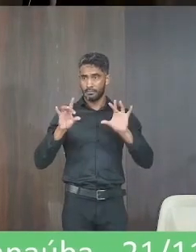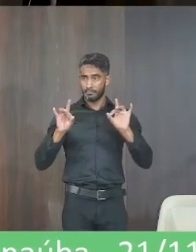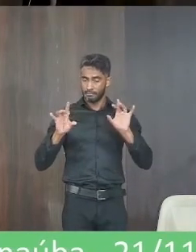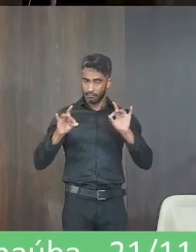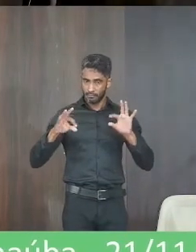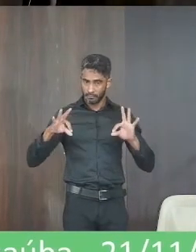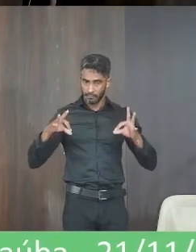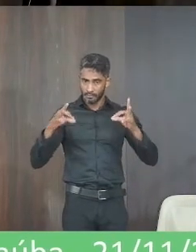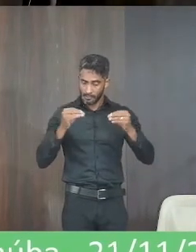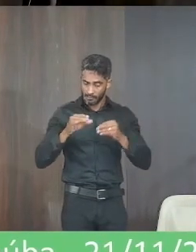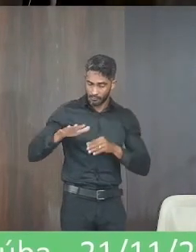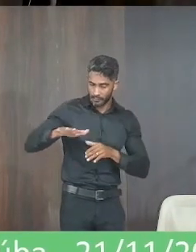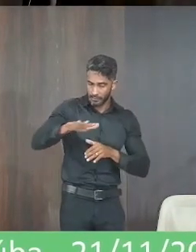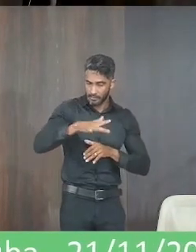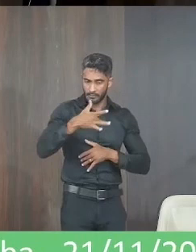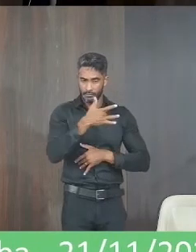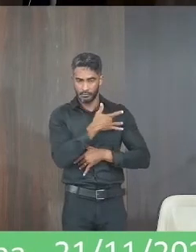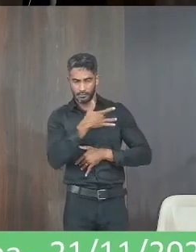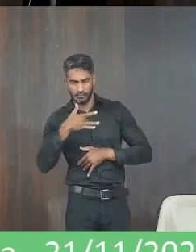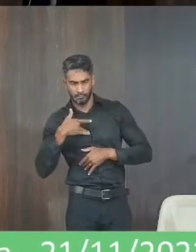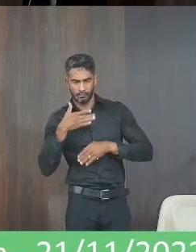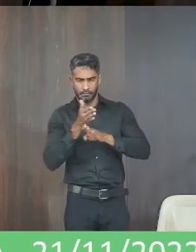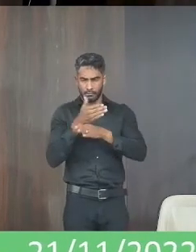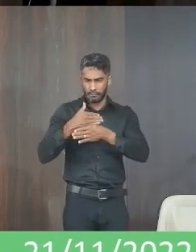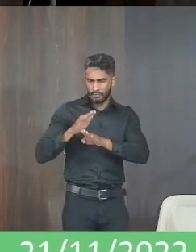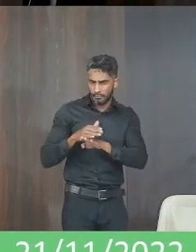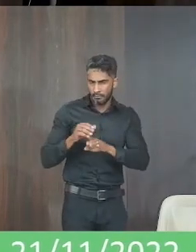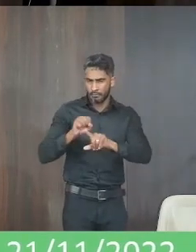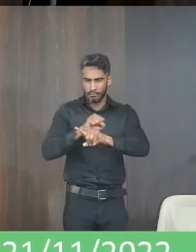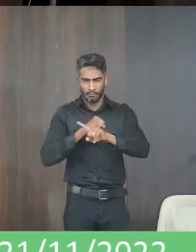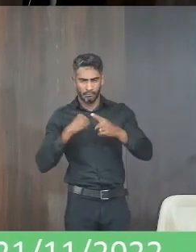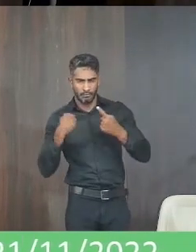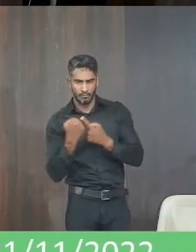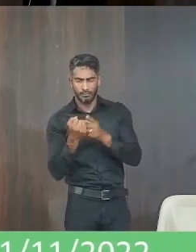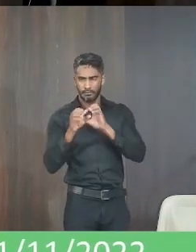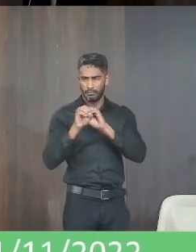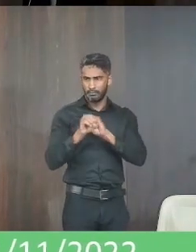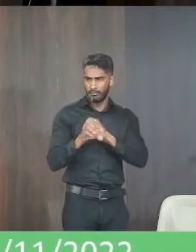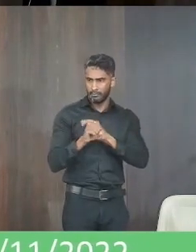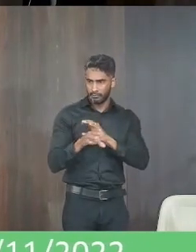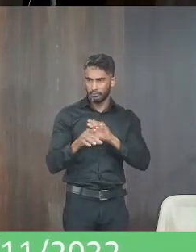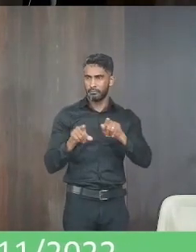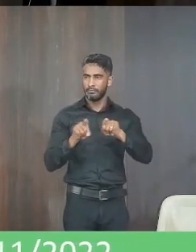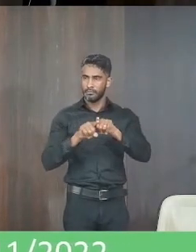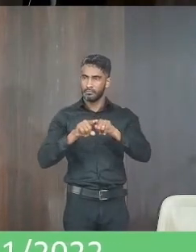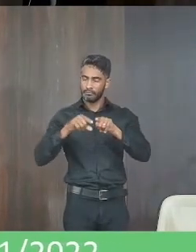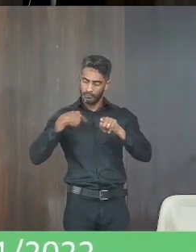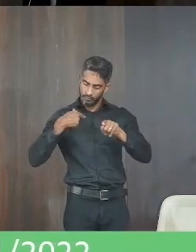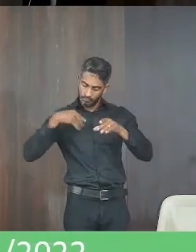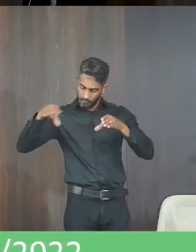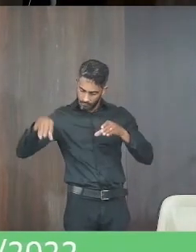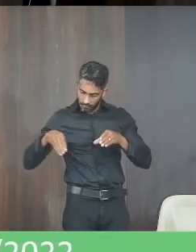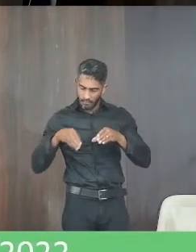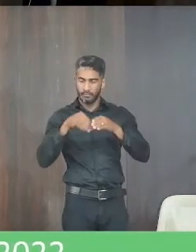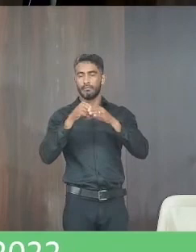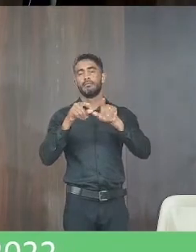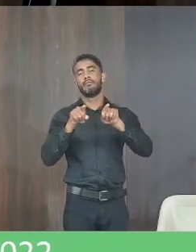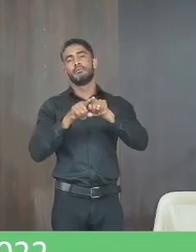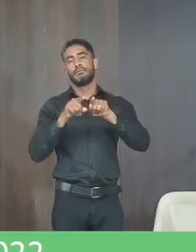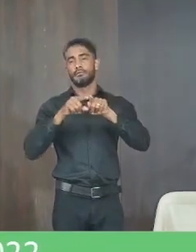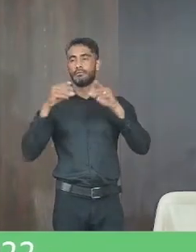a todos da área de saúde de obra da promoção social da educação e me inclui também como motorista